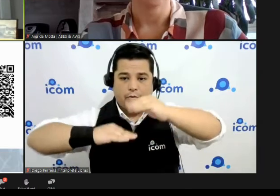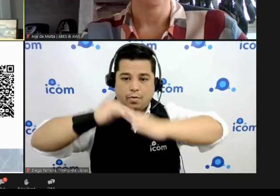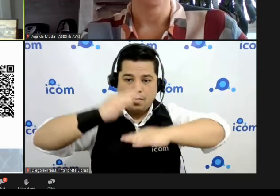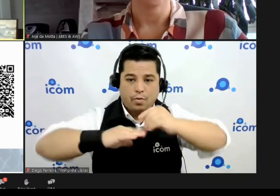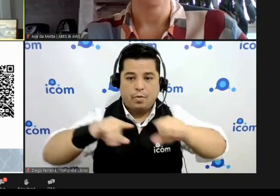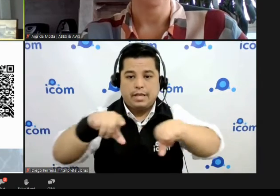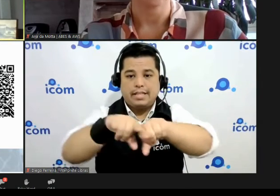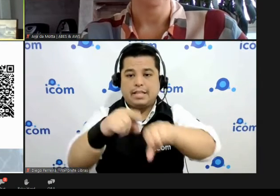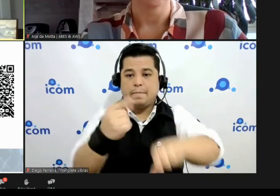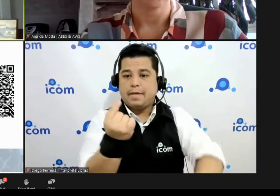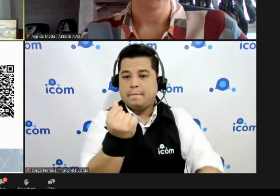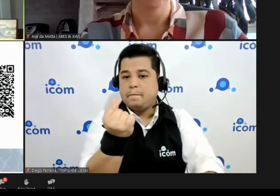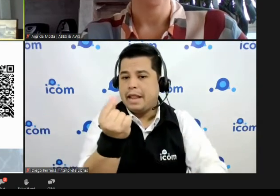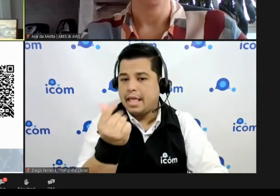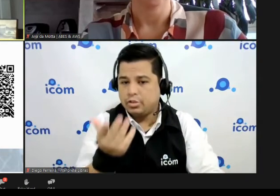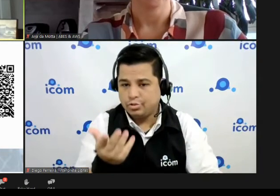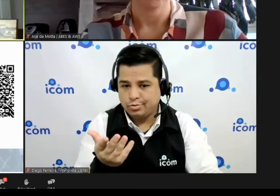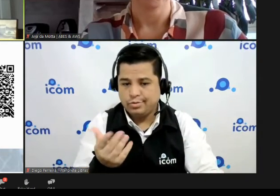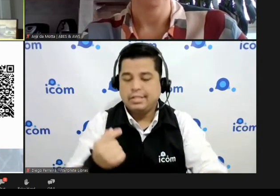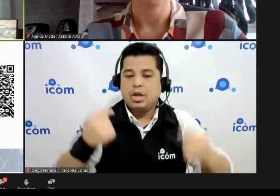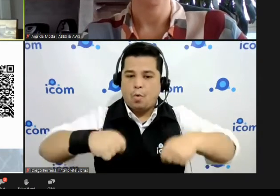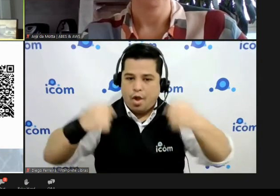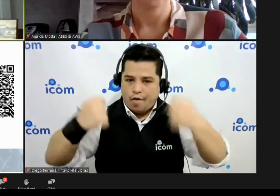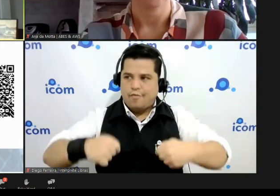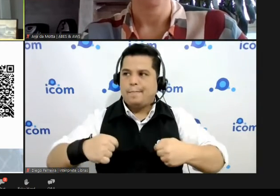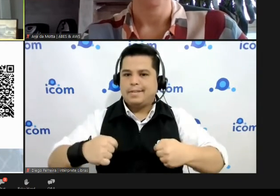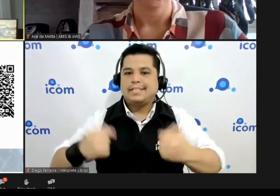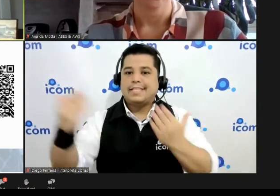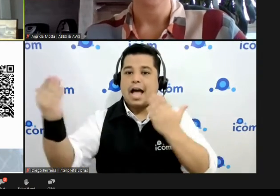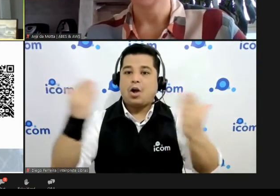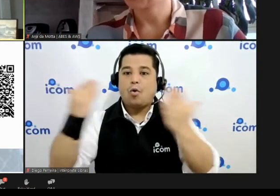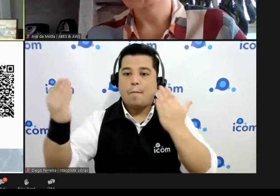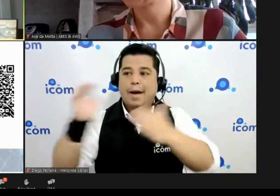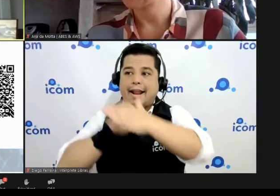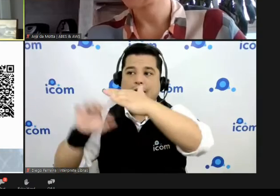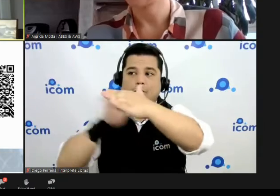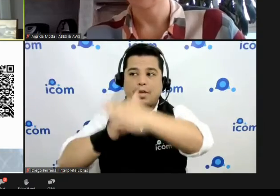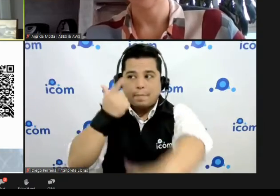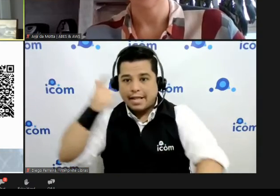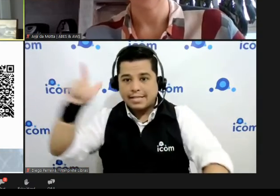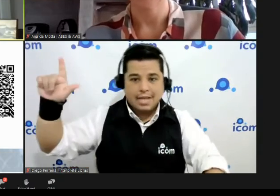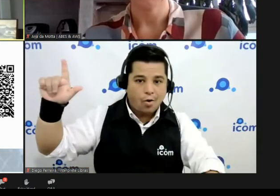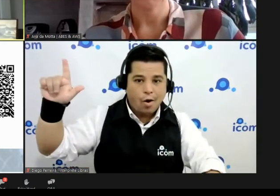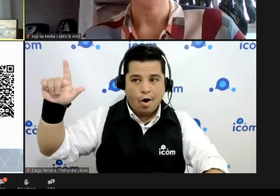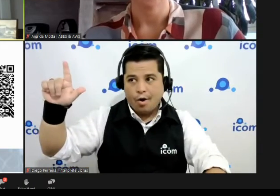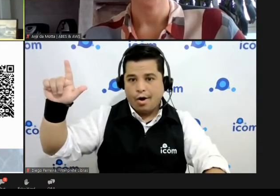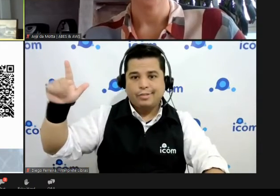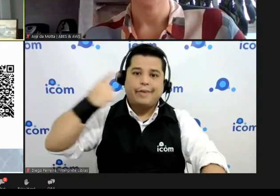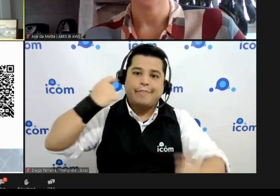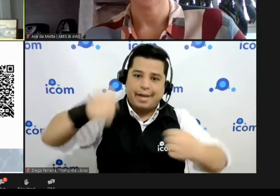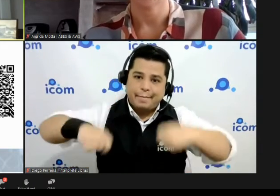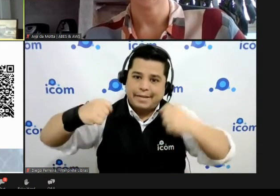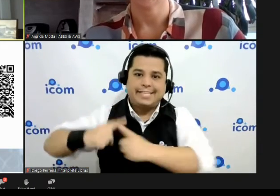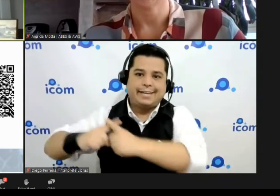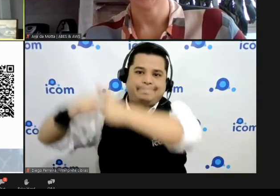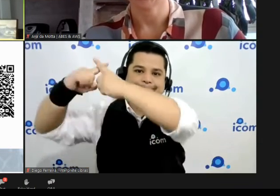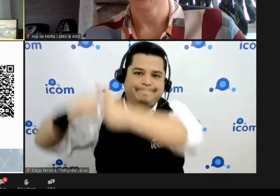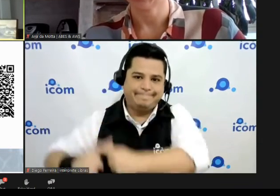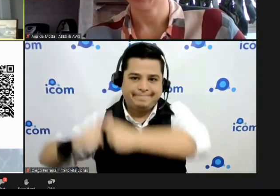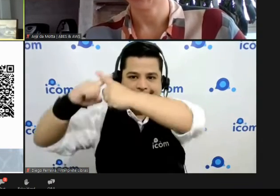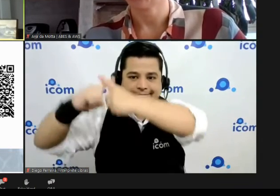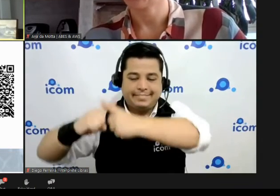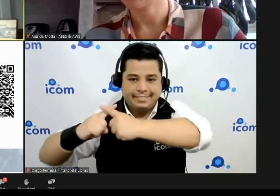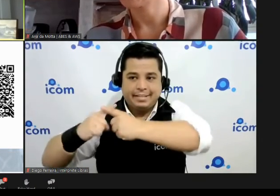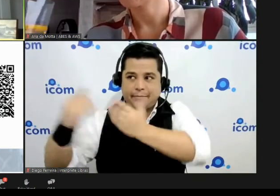concorrência vou abrir aqui deixa eu só tirar o fundo porque para a gente não dizer onde